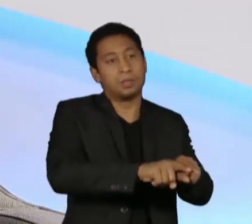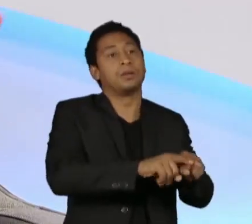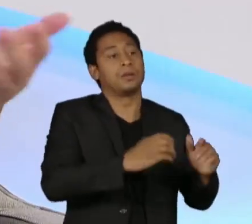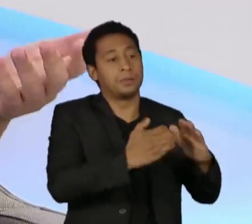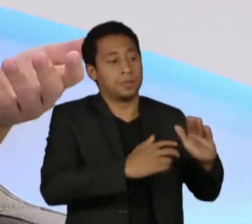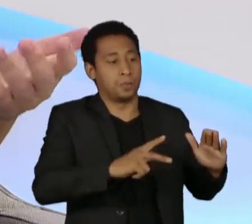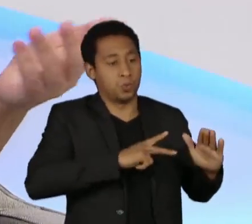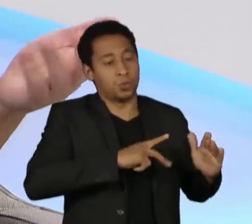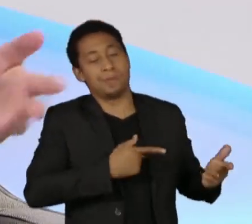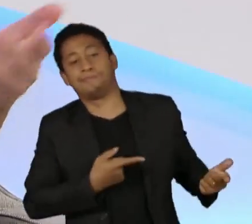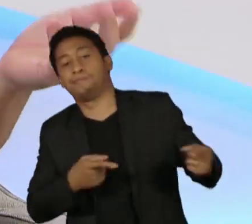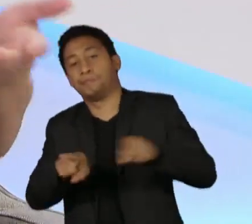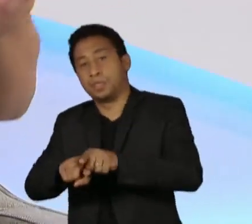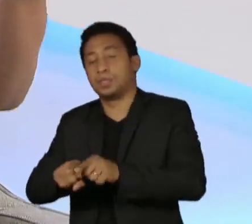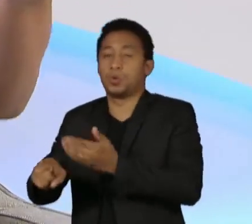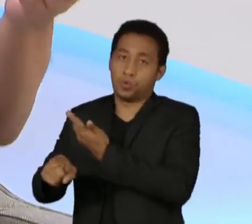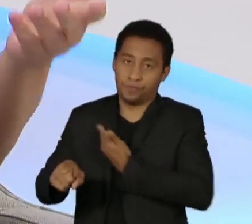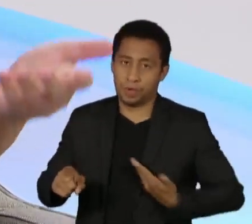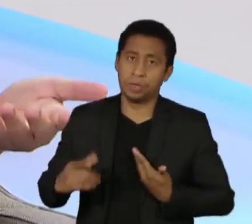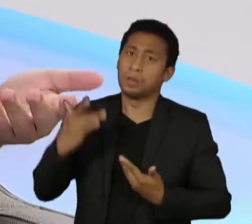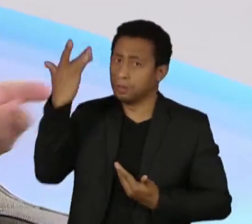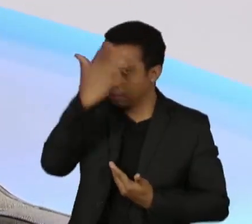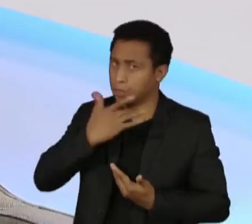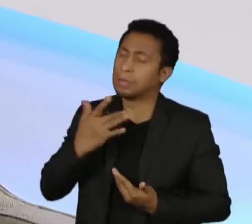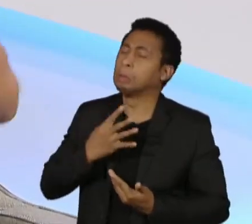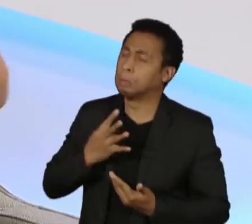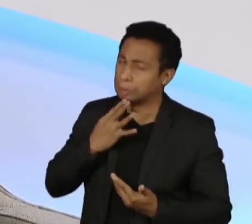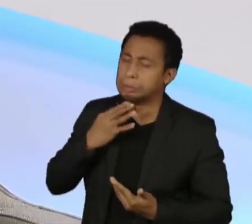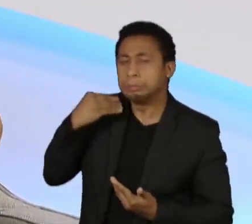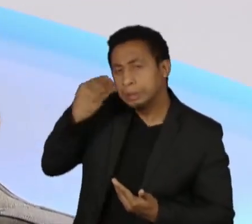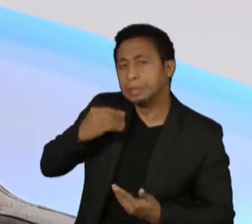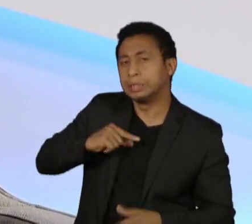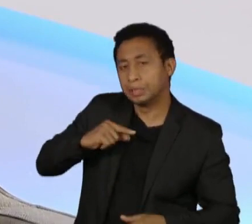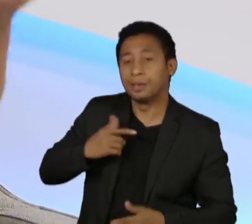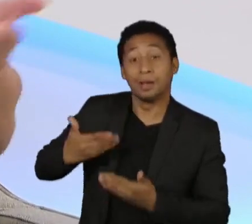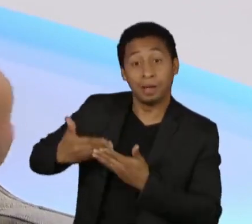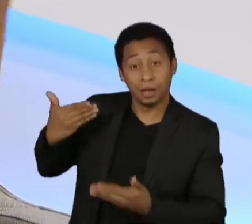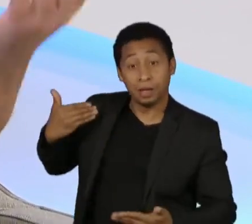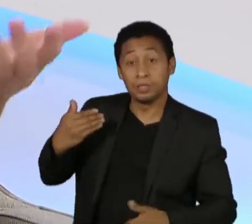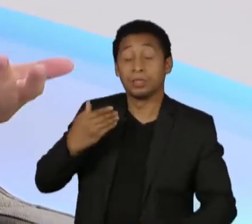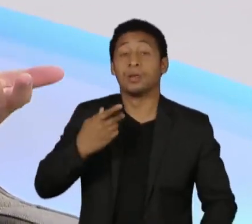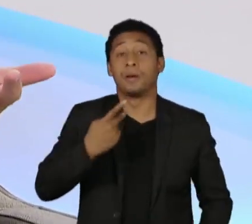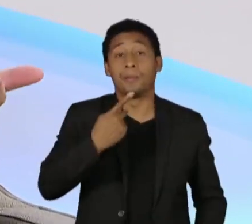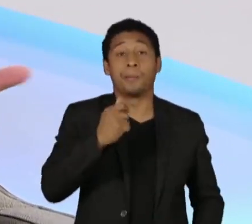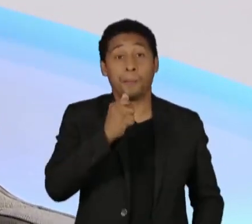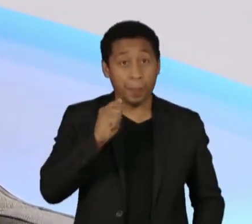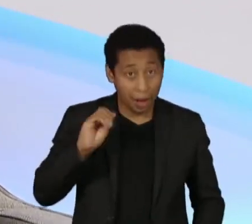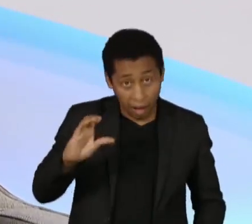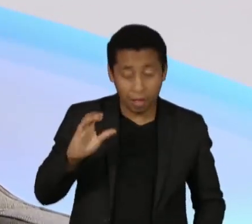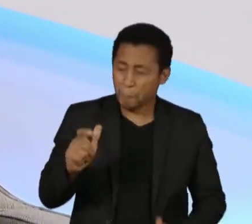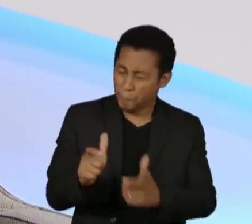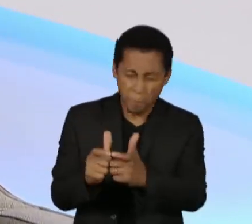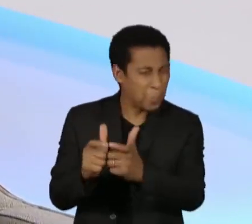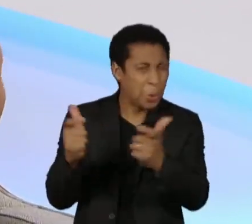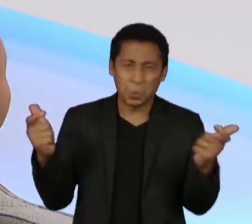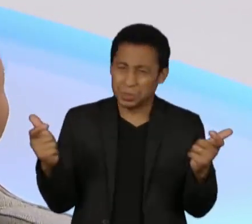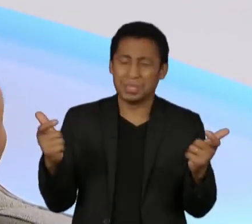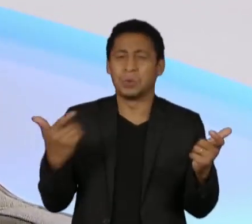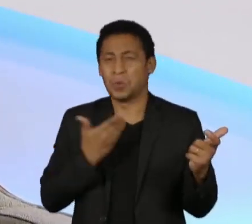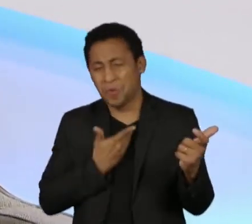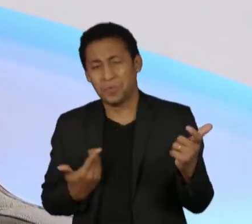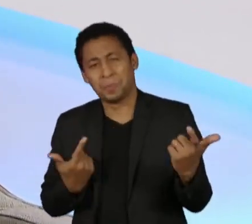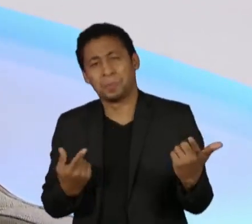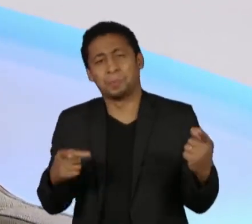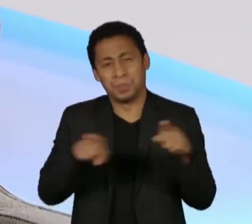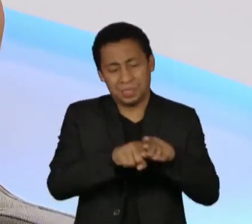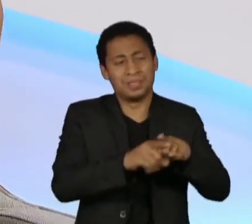público-privada, o PAC era quase todo, tirando o que era Petrobras, quase tudo era parceria público-privada, você pode